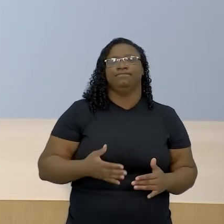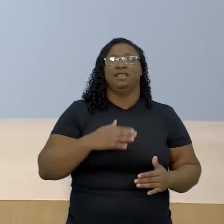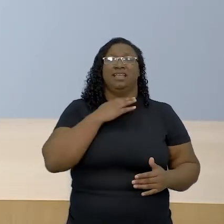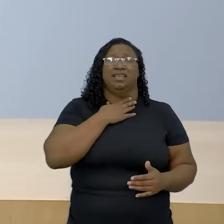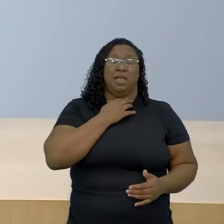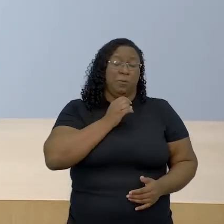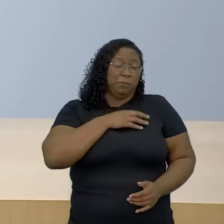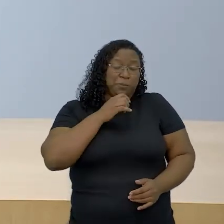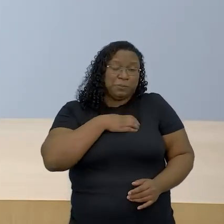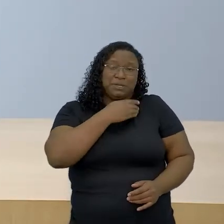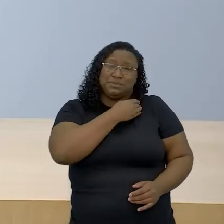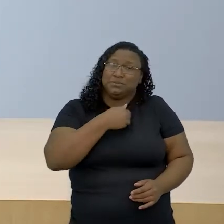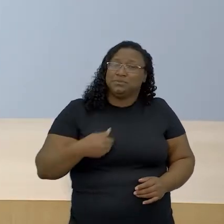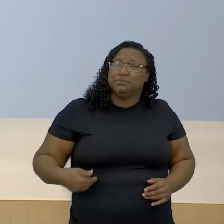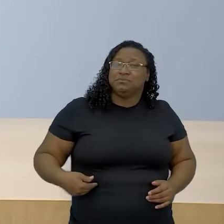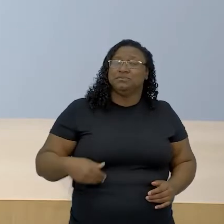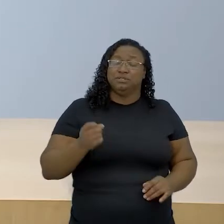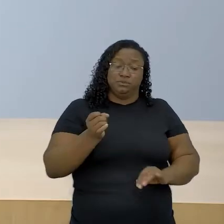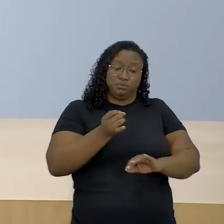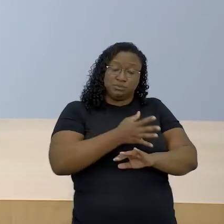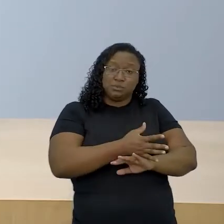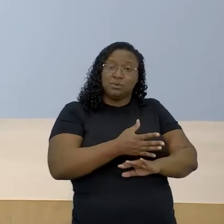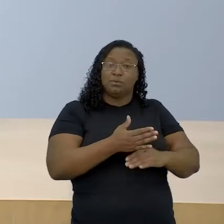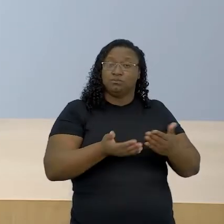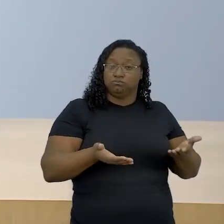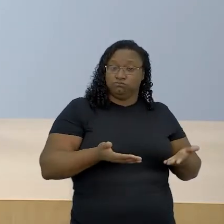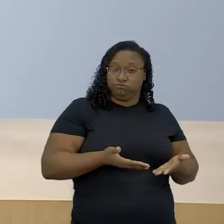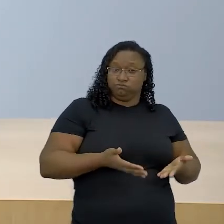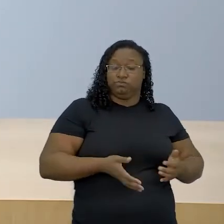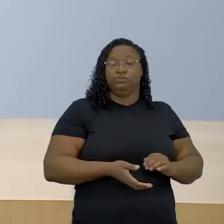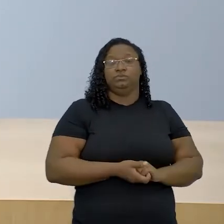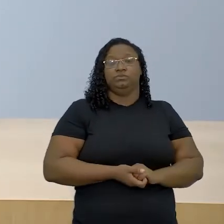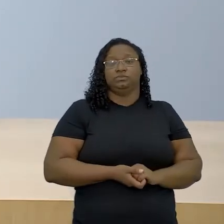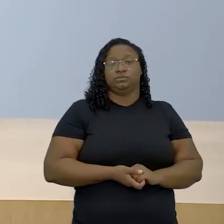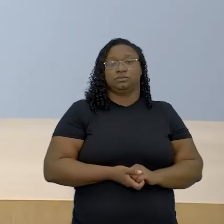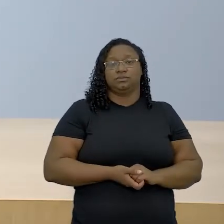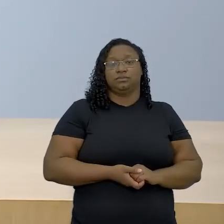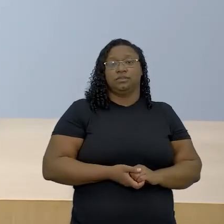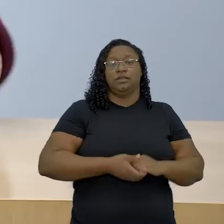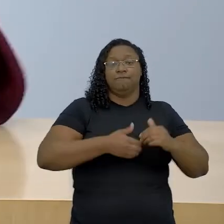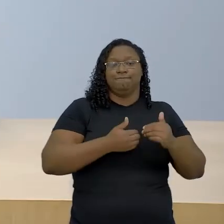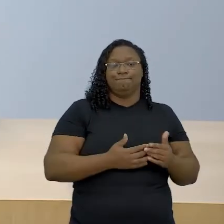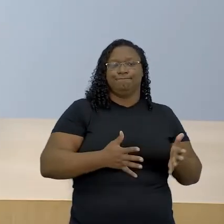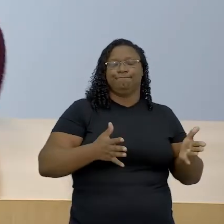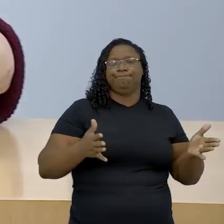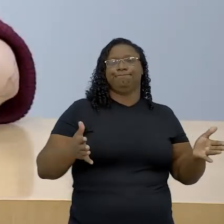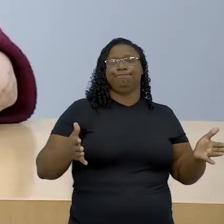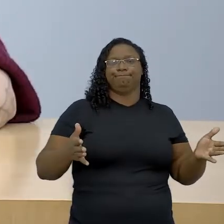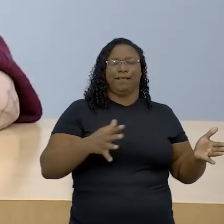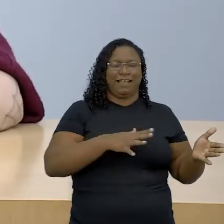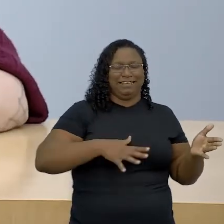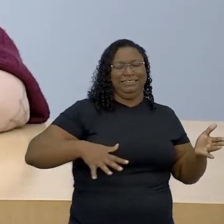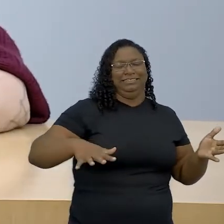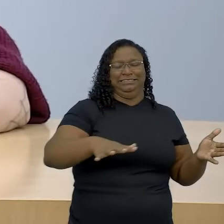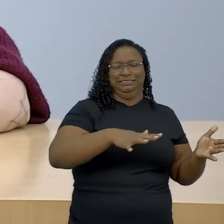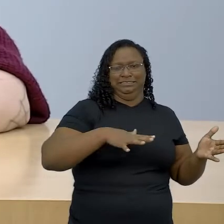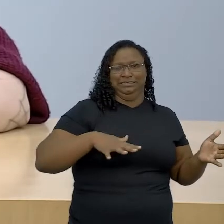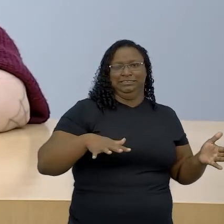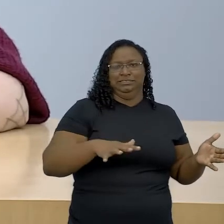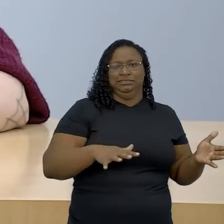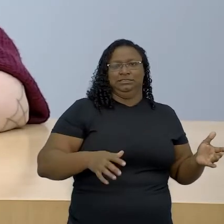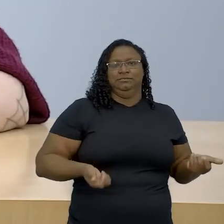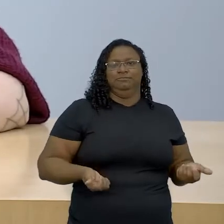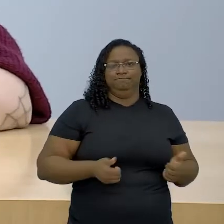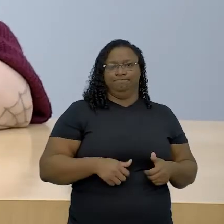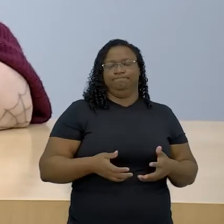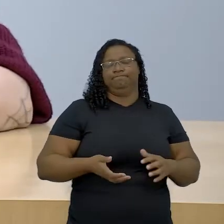governos na modernidade abre as portas para a radicalização mesmo desses